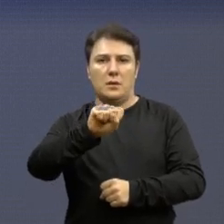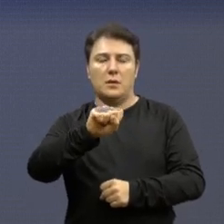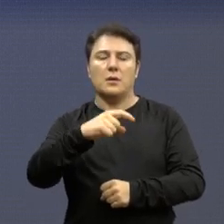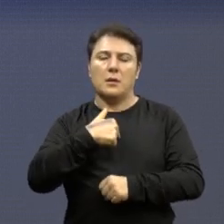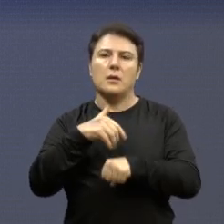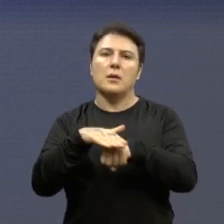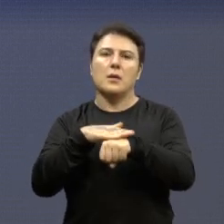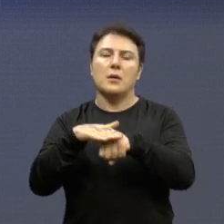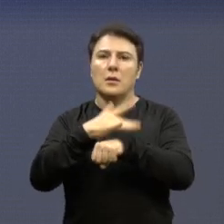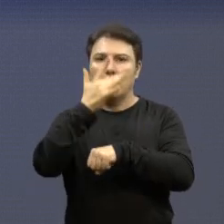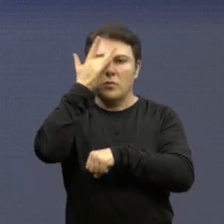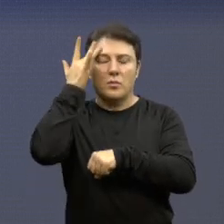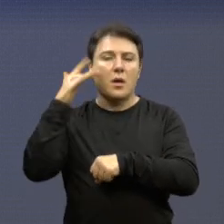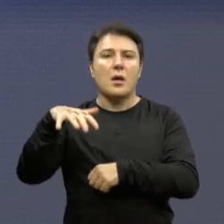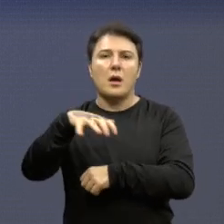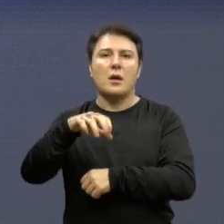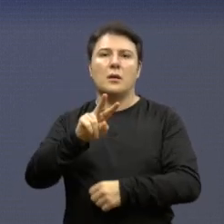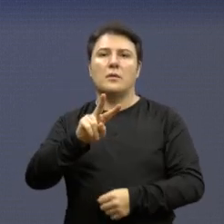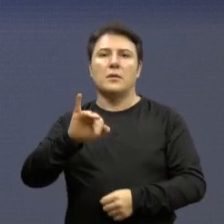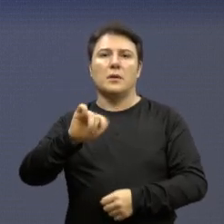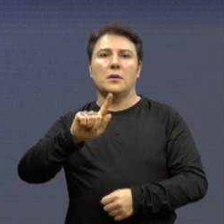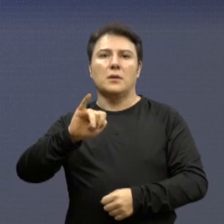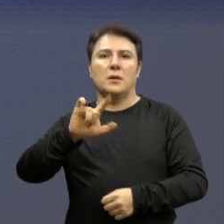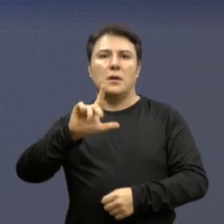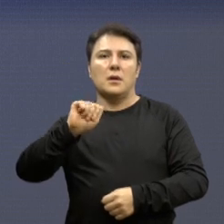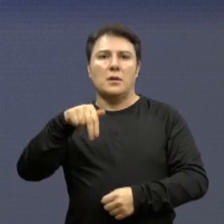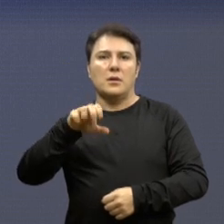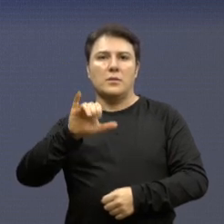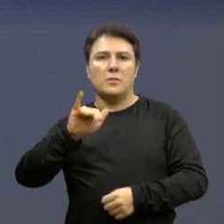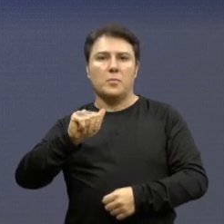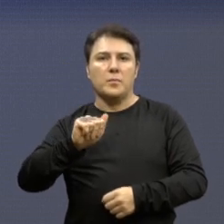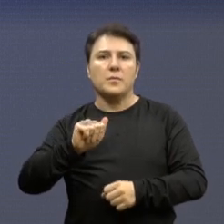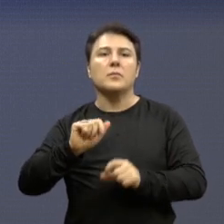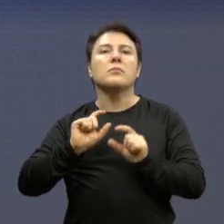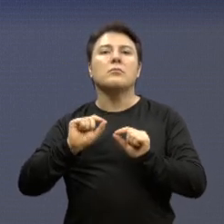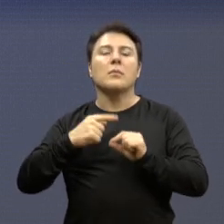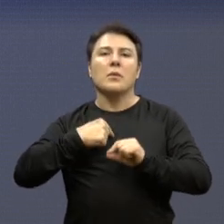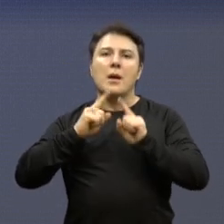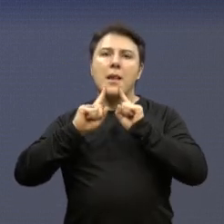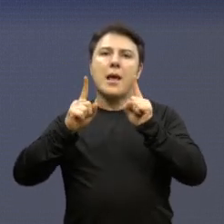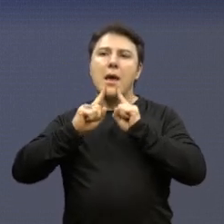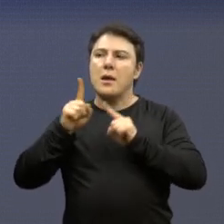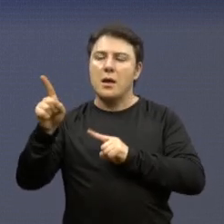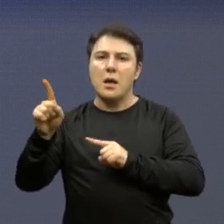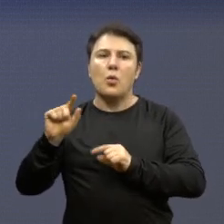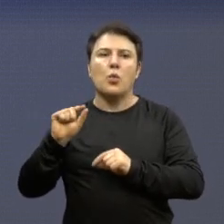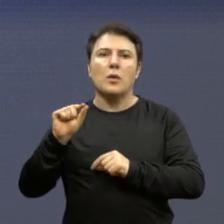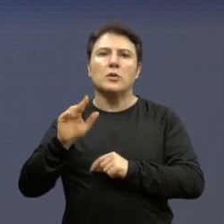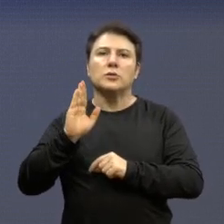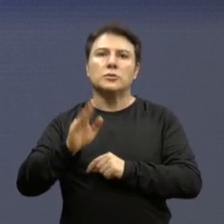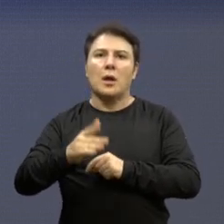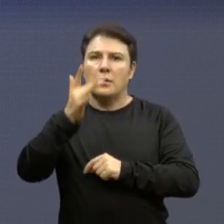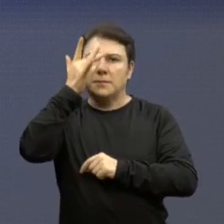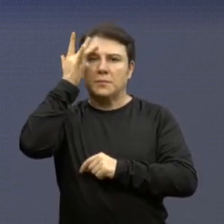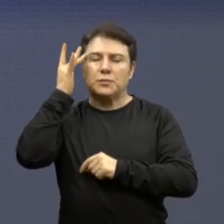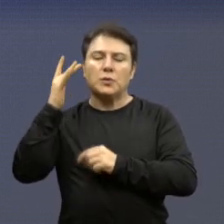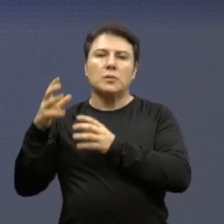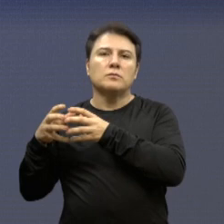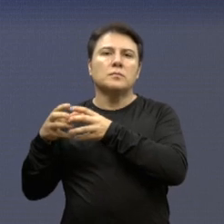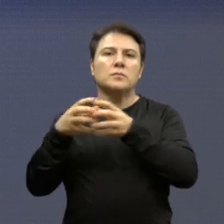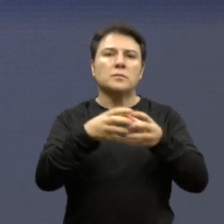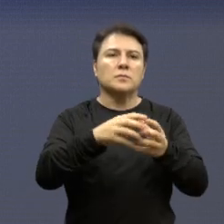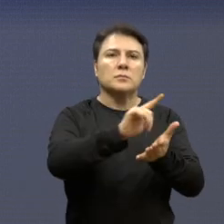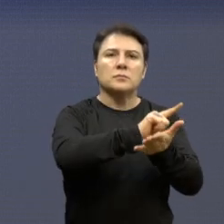Conversamos com o pessoal da vigilância, foi muito atencioso. Após a nossa reclamação com a vigilância, um dia foram lá, já